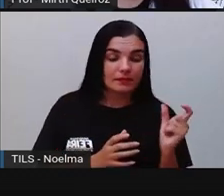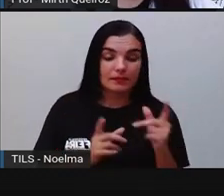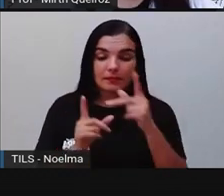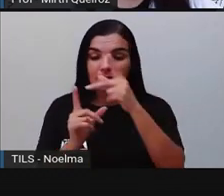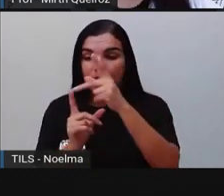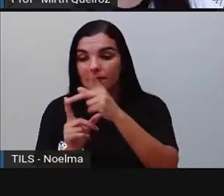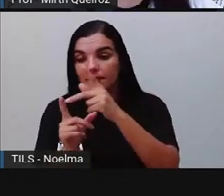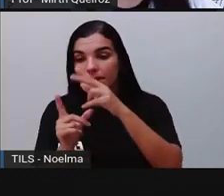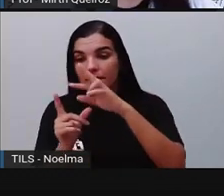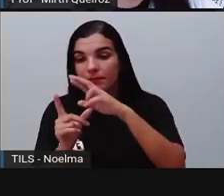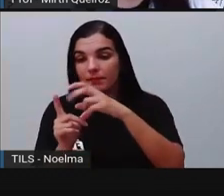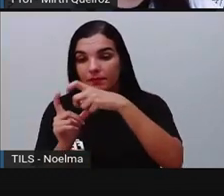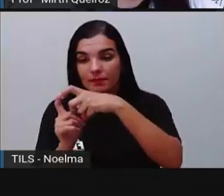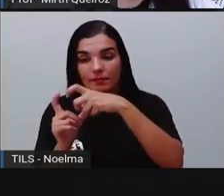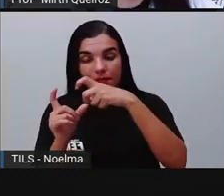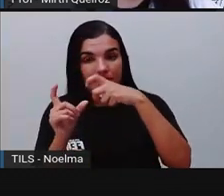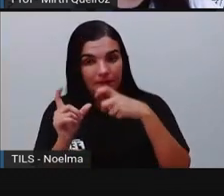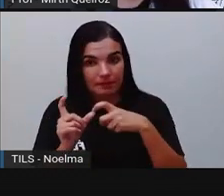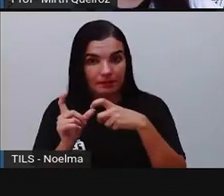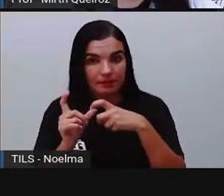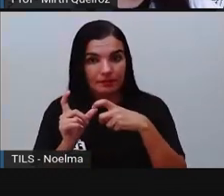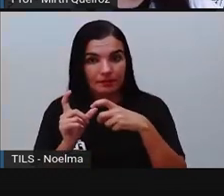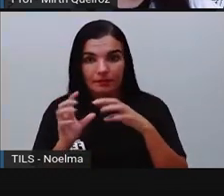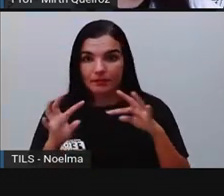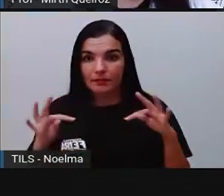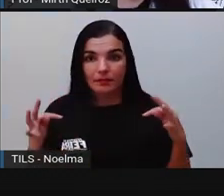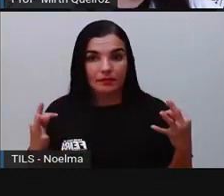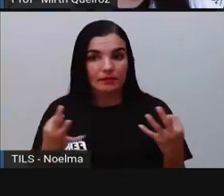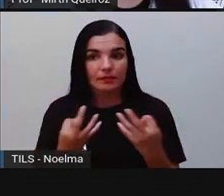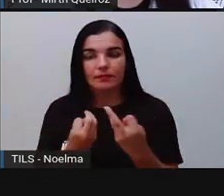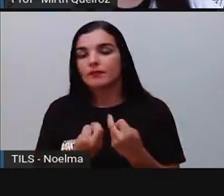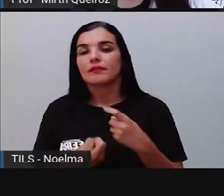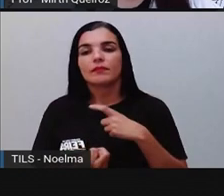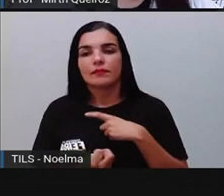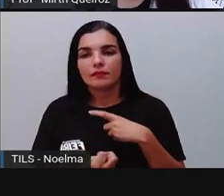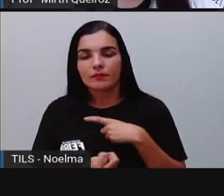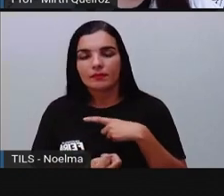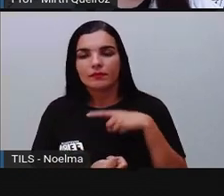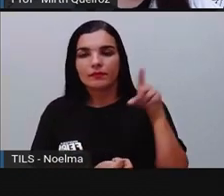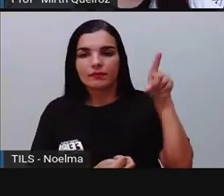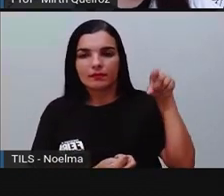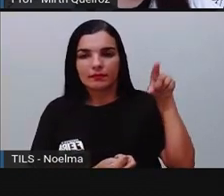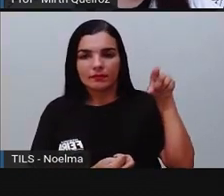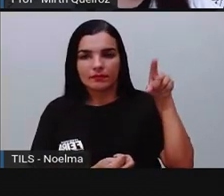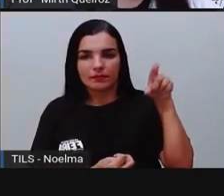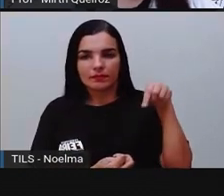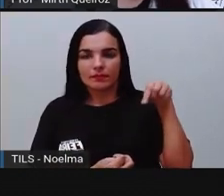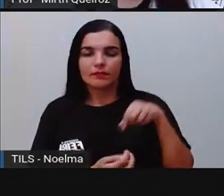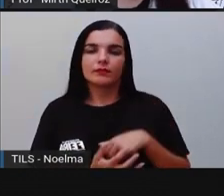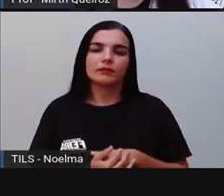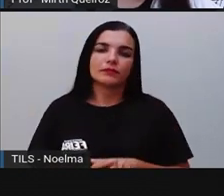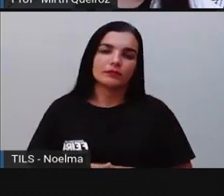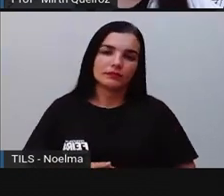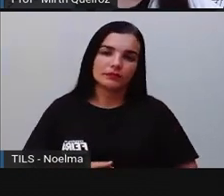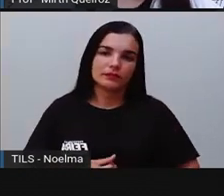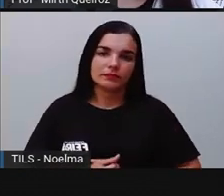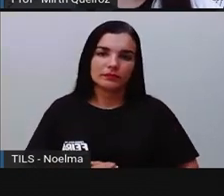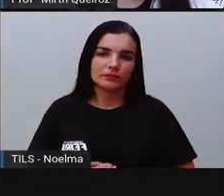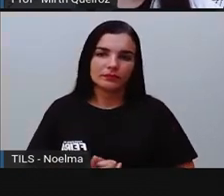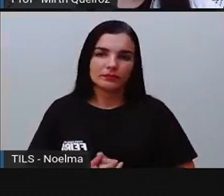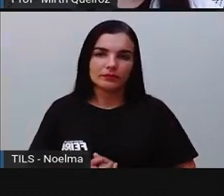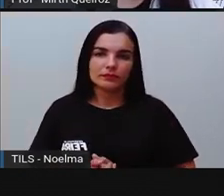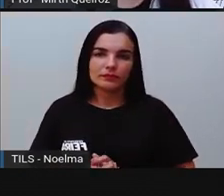Máximo, parábola, íntimo, ó, o ín, o rá, o má, estão todas acentuadas. Todas elas receberam